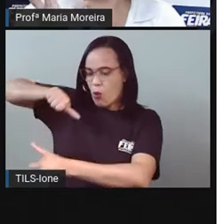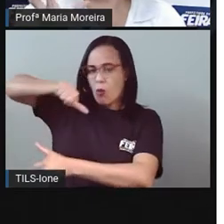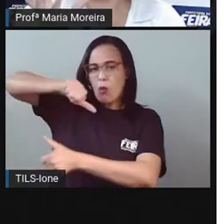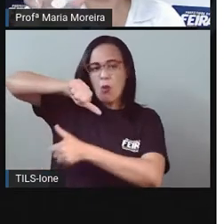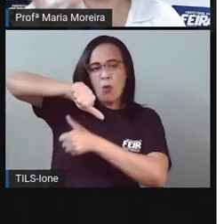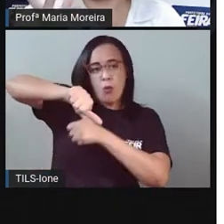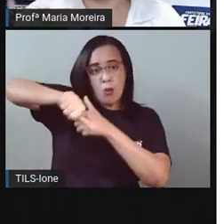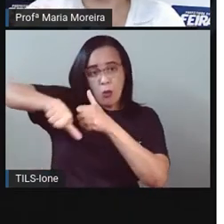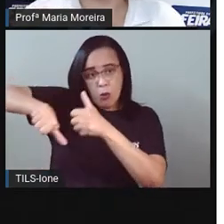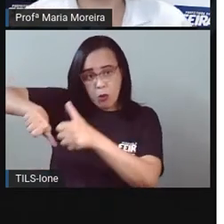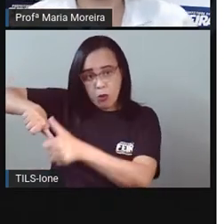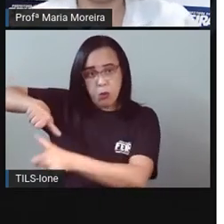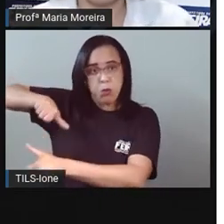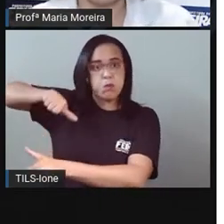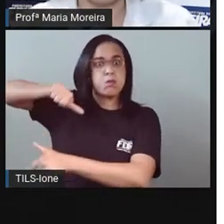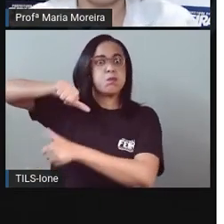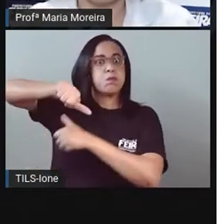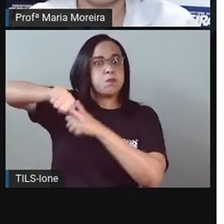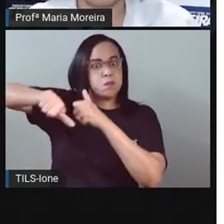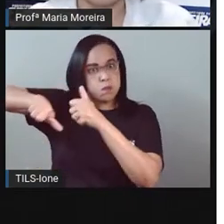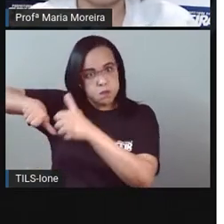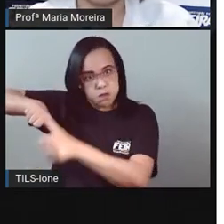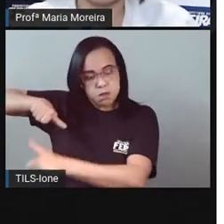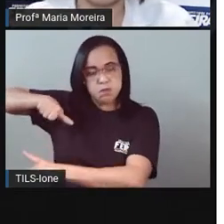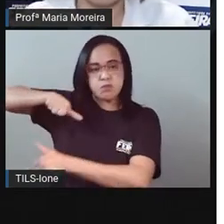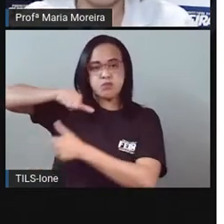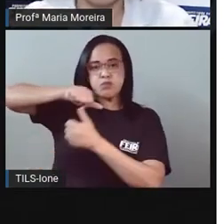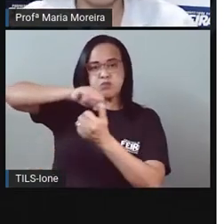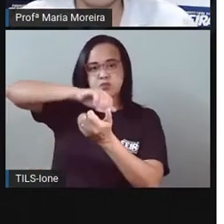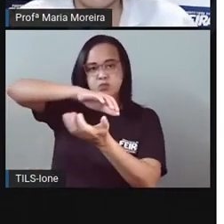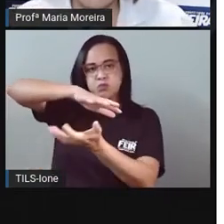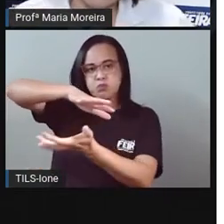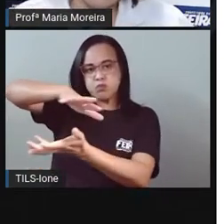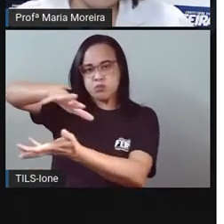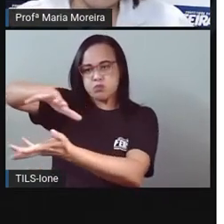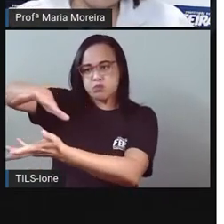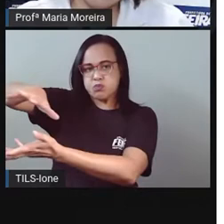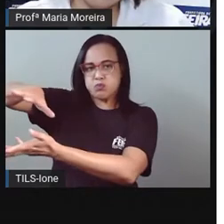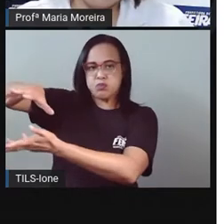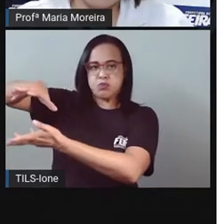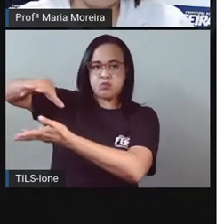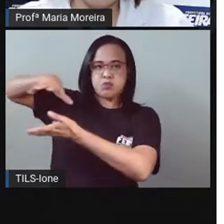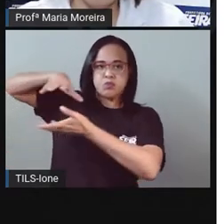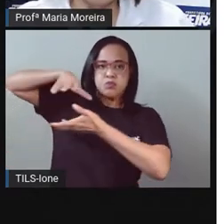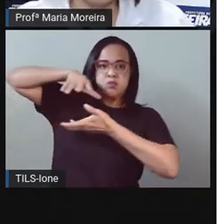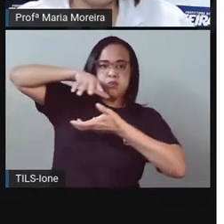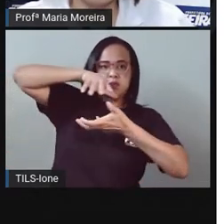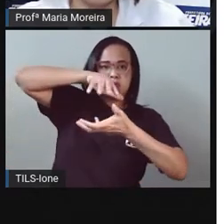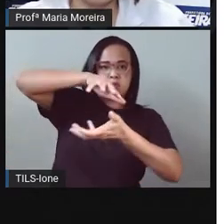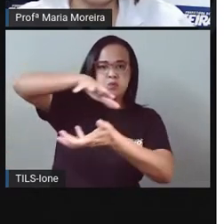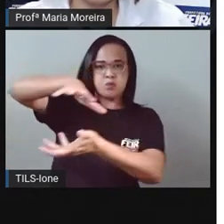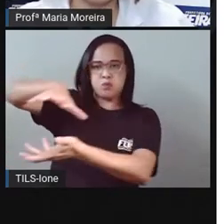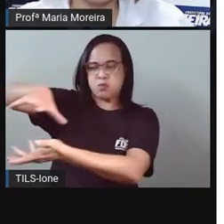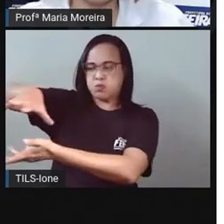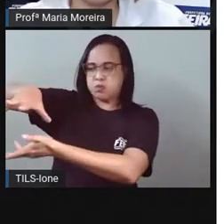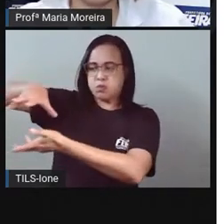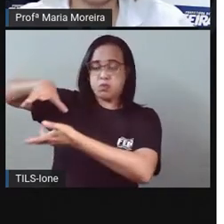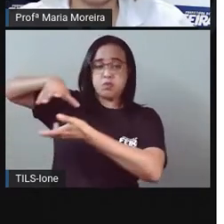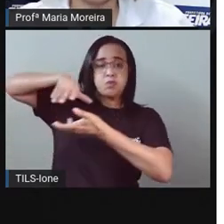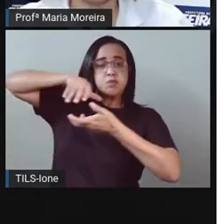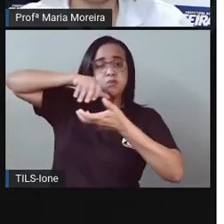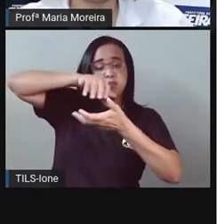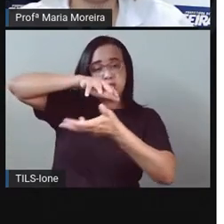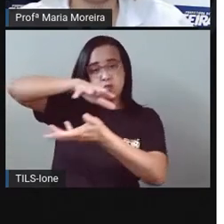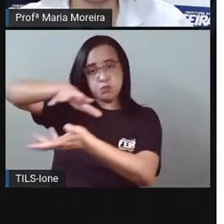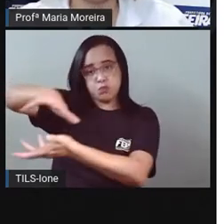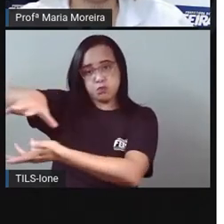se mover. Então, se a gente olhar aqui essa imagem, né, vamos aqui. Aqui tem um bonito a Terra, ó, o sentido de rotação. Ela